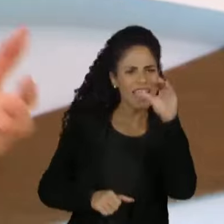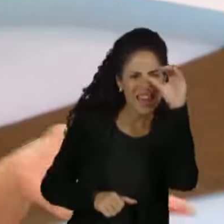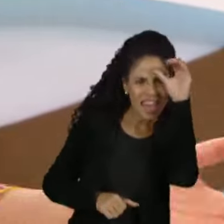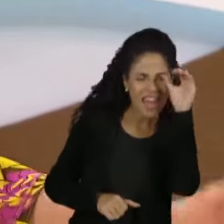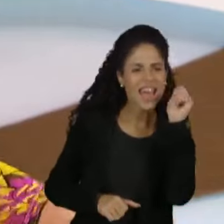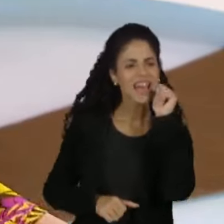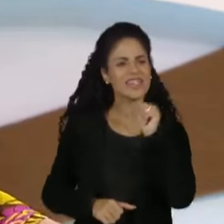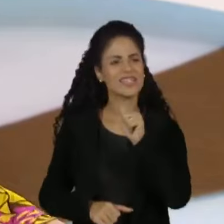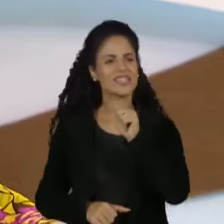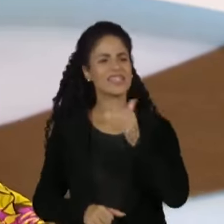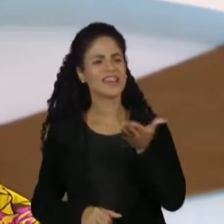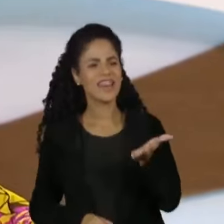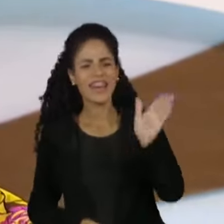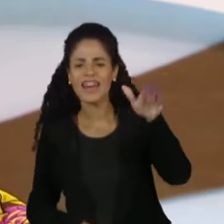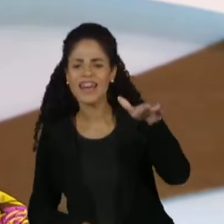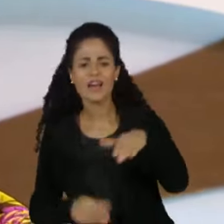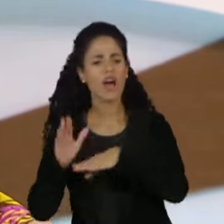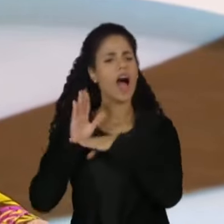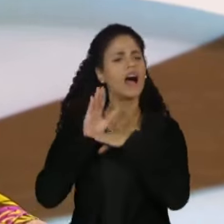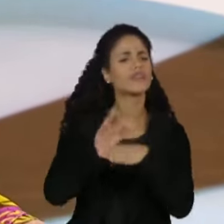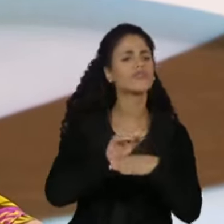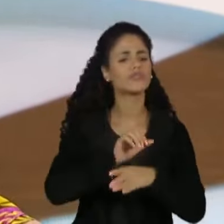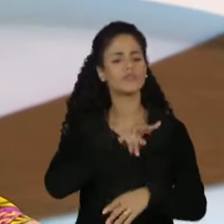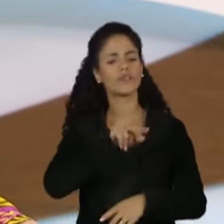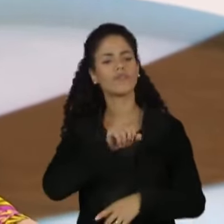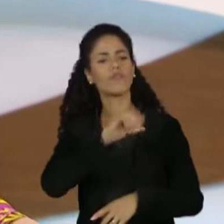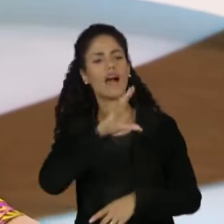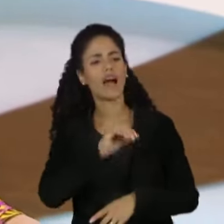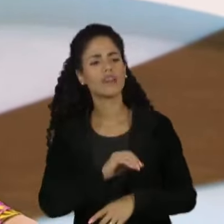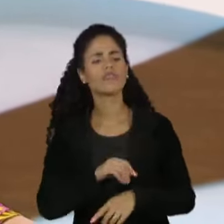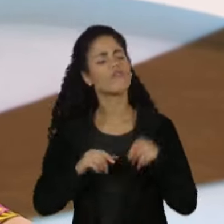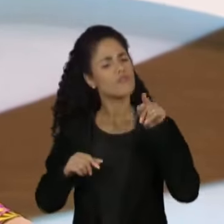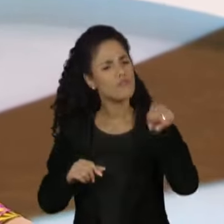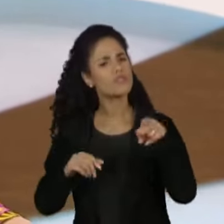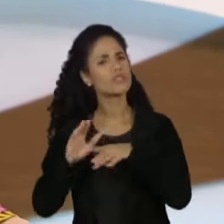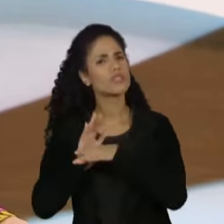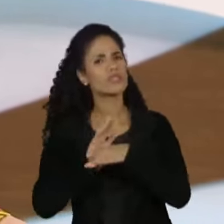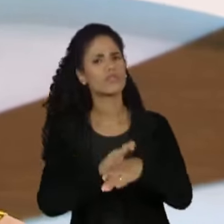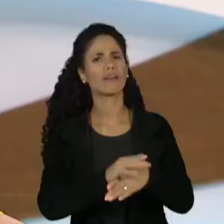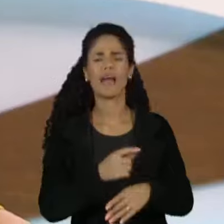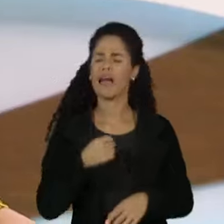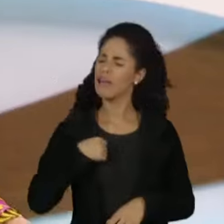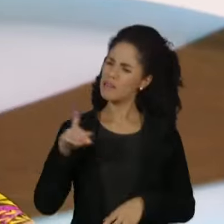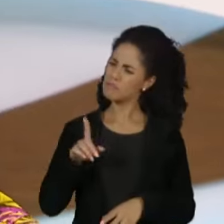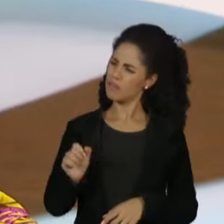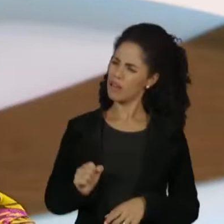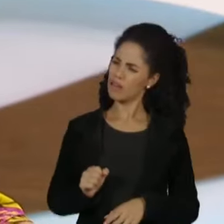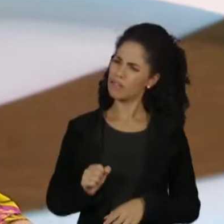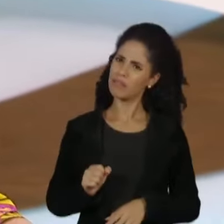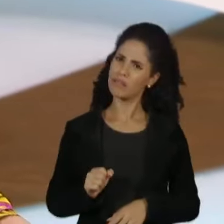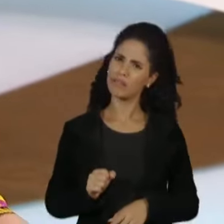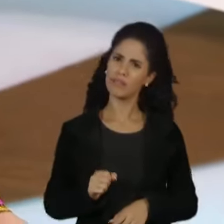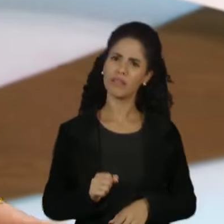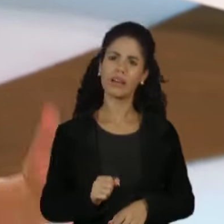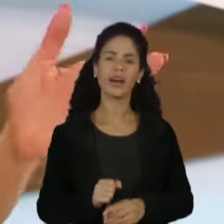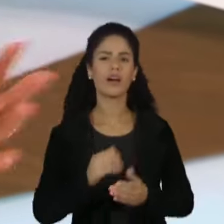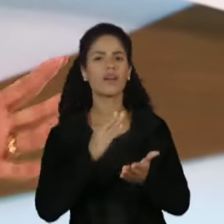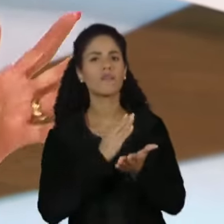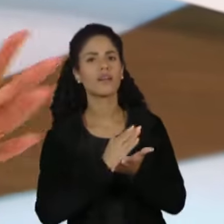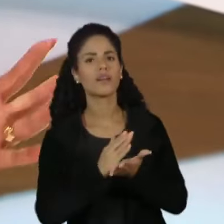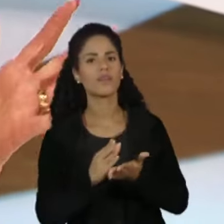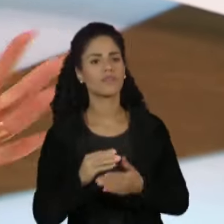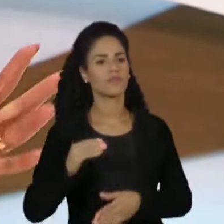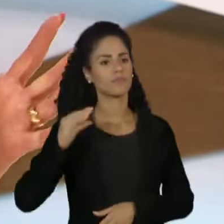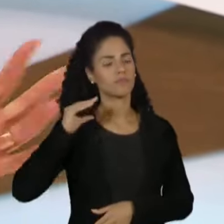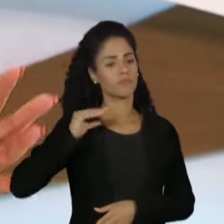falei, mas que ajuda o Vasco, sou palmeirense, não, não ajuda o Vasco, não, tia Leila, você é vascaína, eu não sou vascaína. Começaram a cantar,